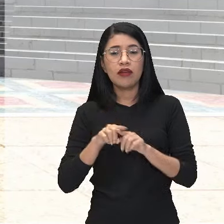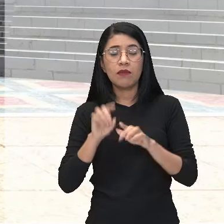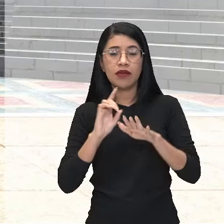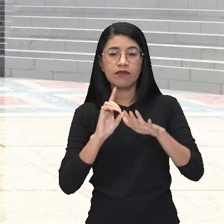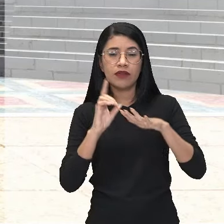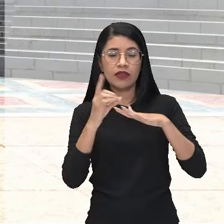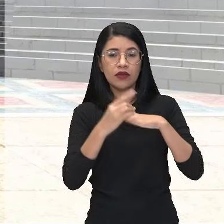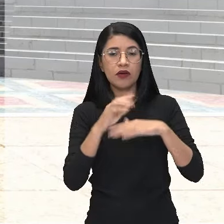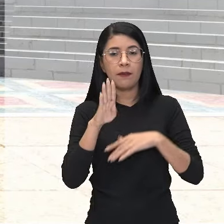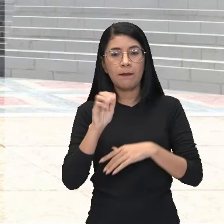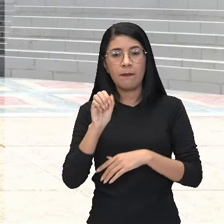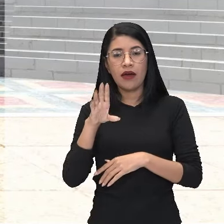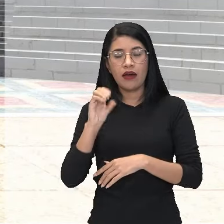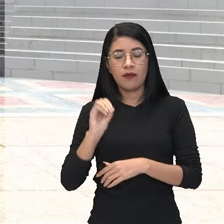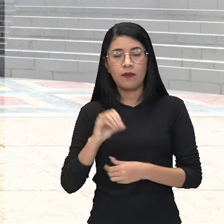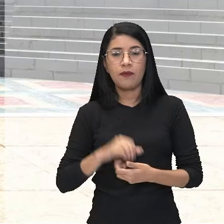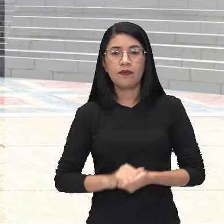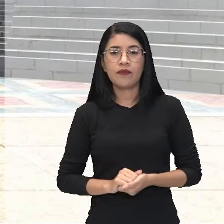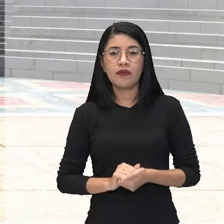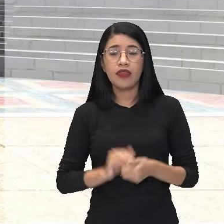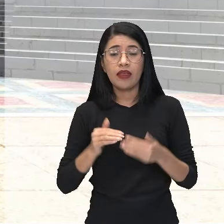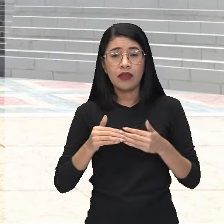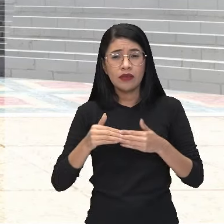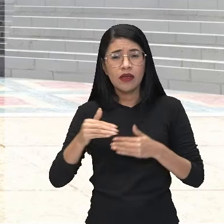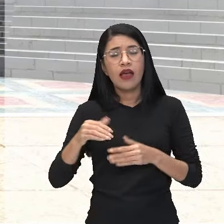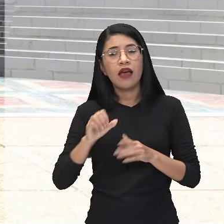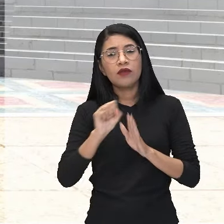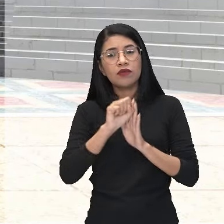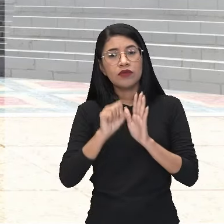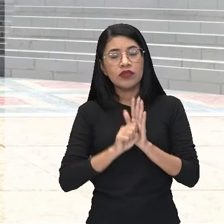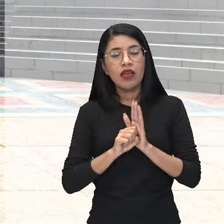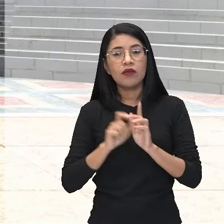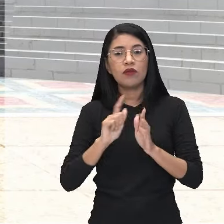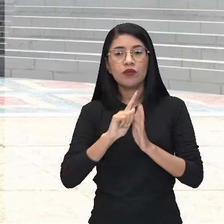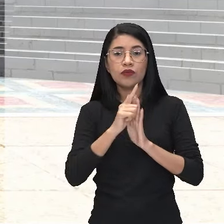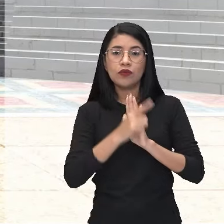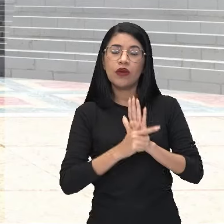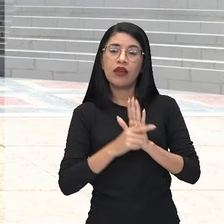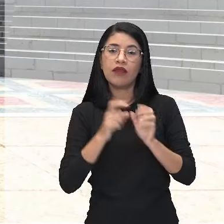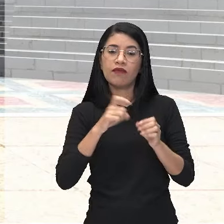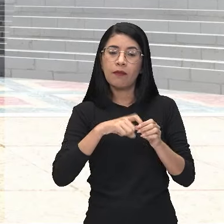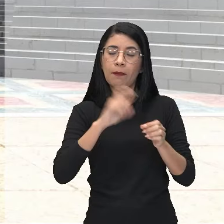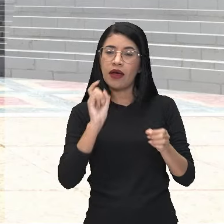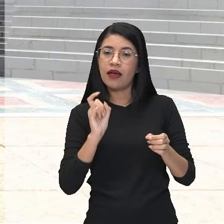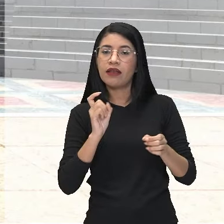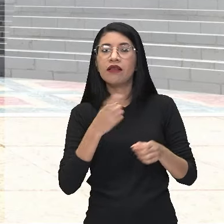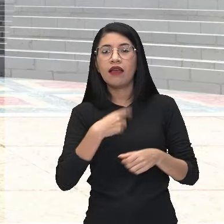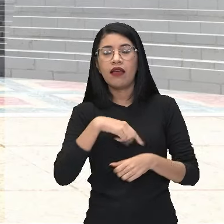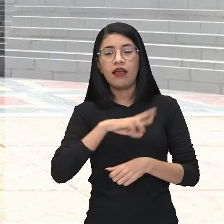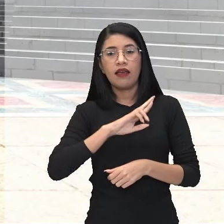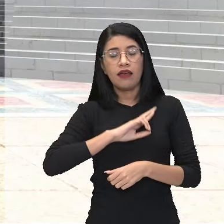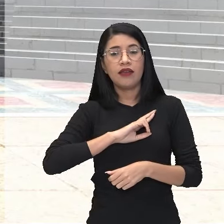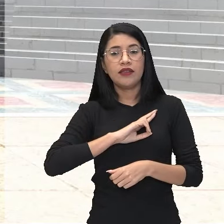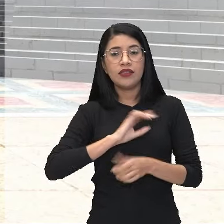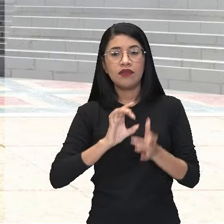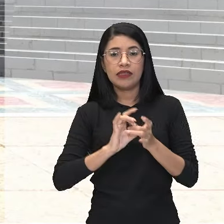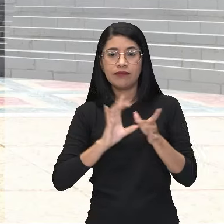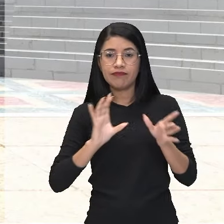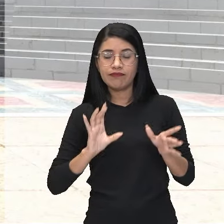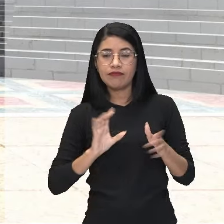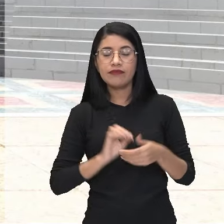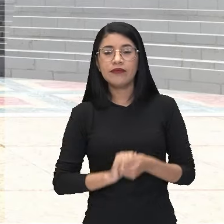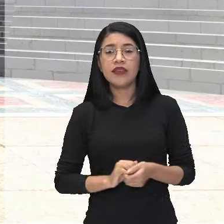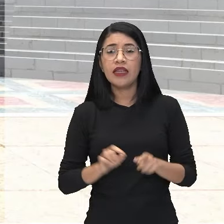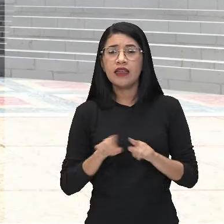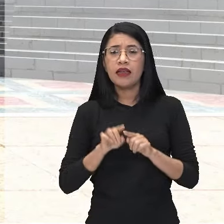Baco. Tá? Continuando ao longo dos séculos aí, esse gênero, ele vai se desprender-se, né? Da ligação com a religiosidade,